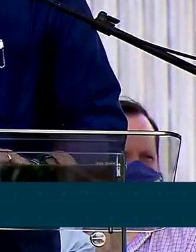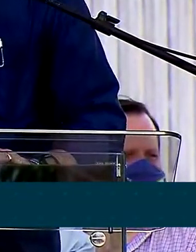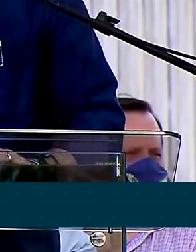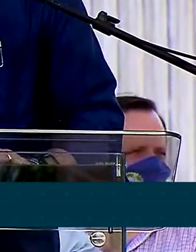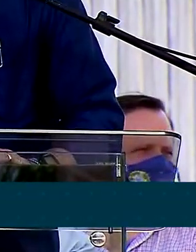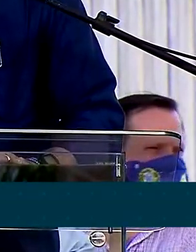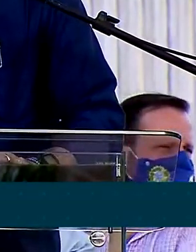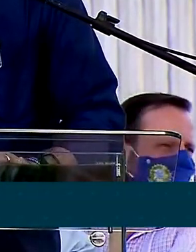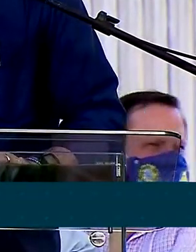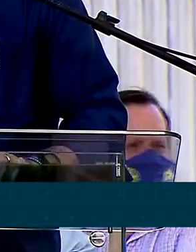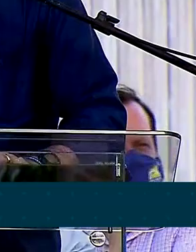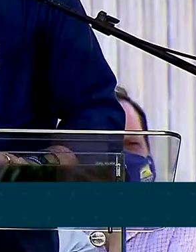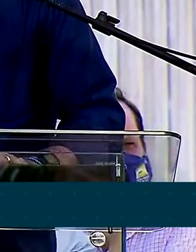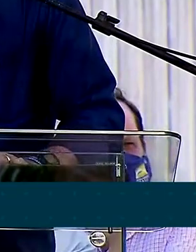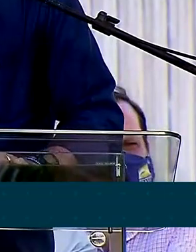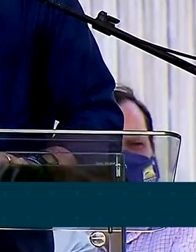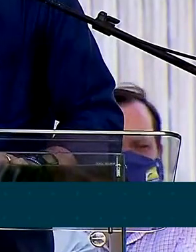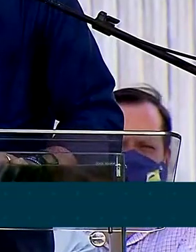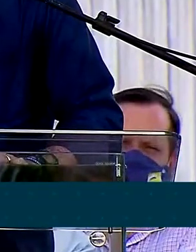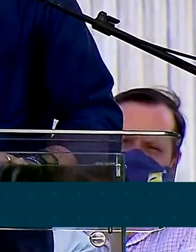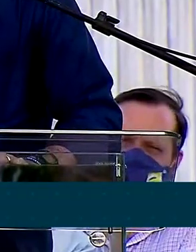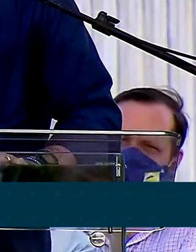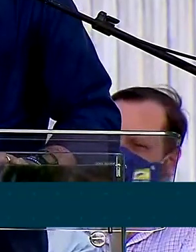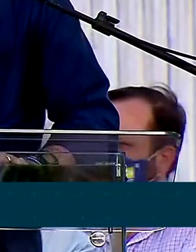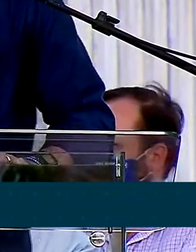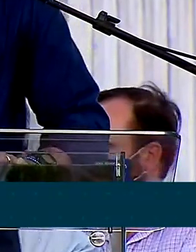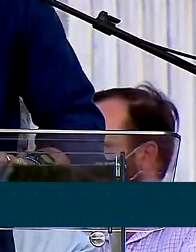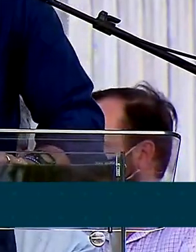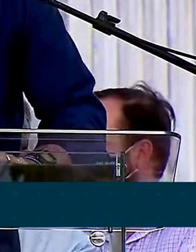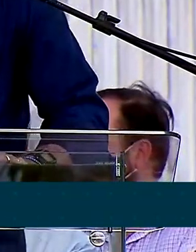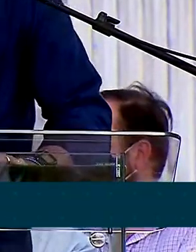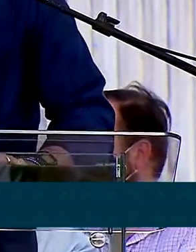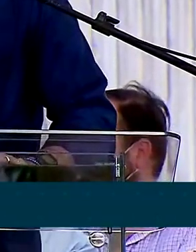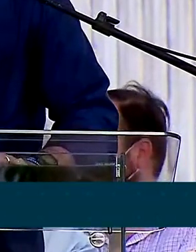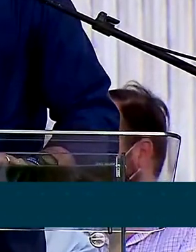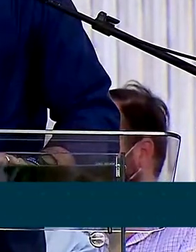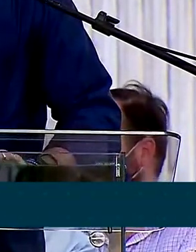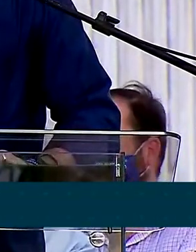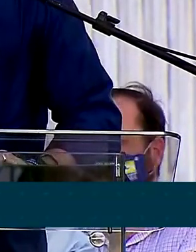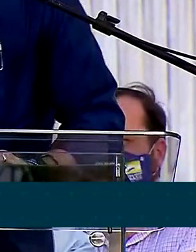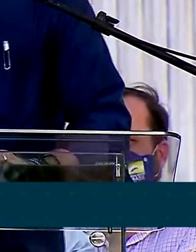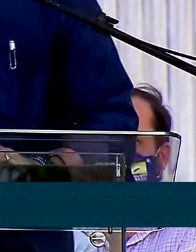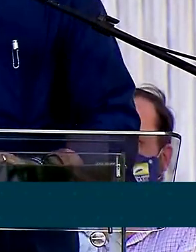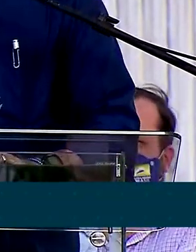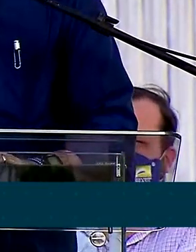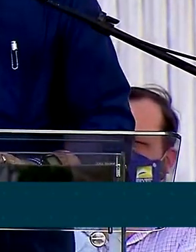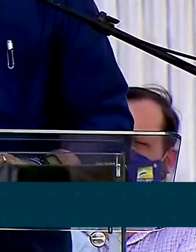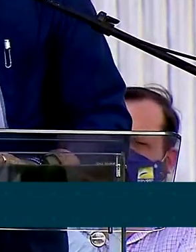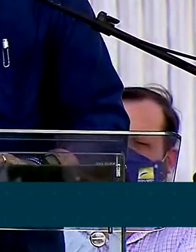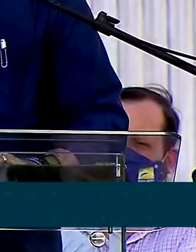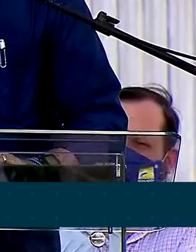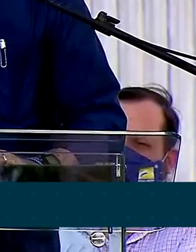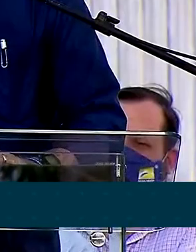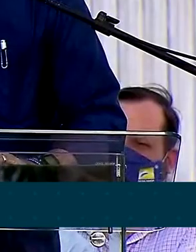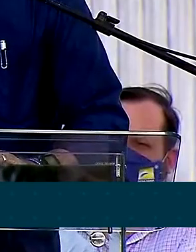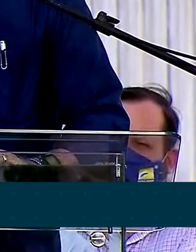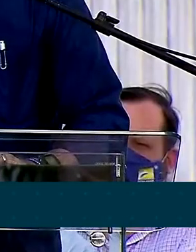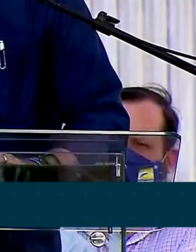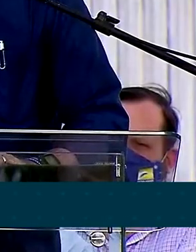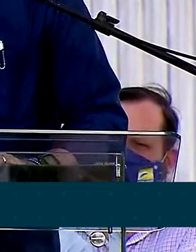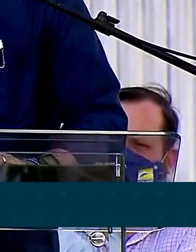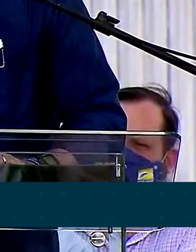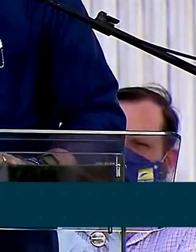Assim como, no passado, concluímos a BR-163, que há mais de